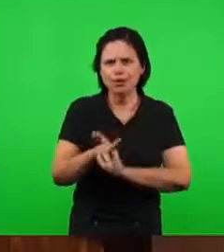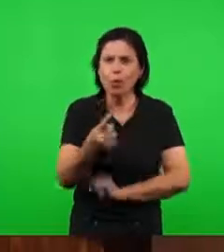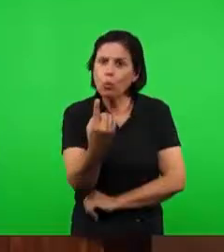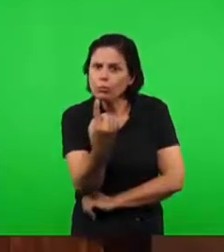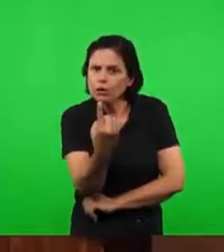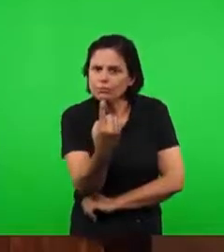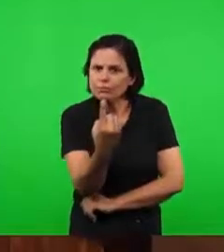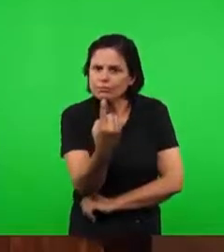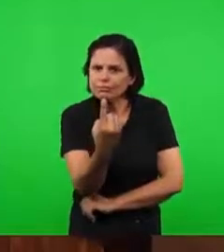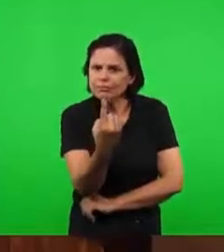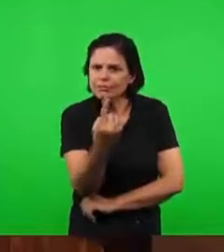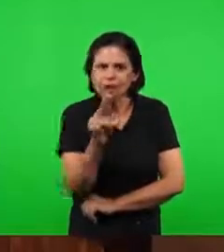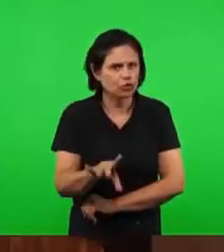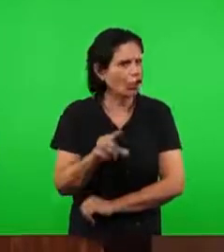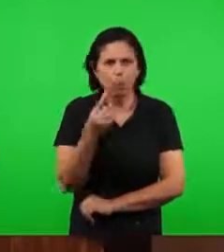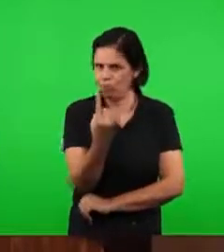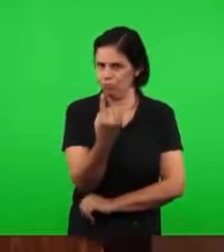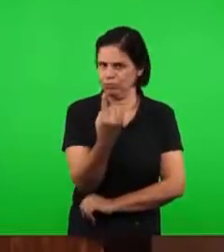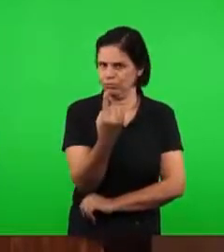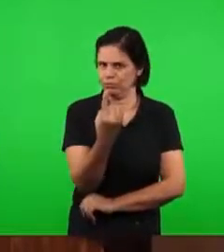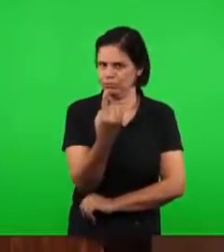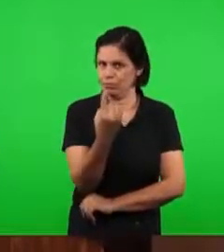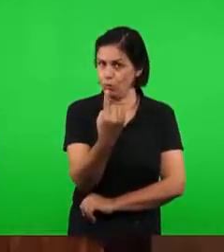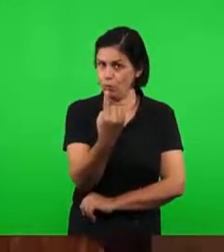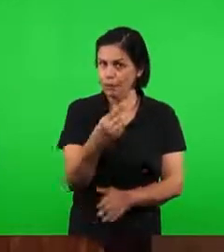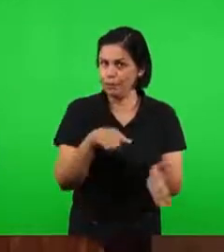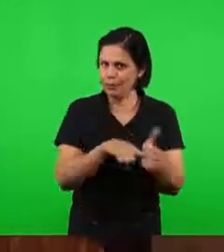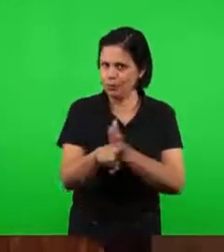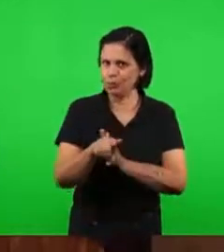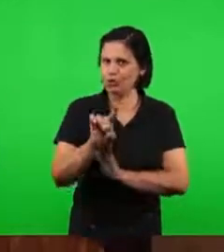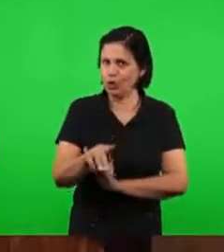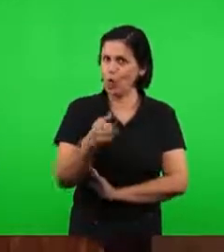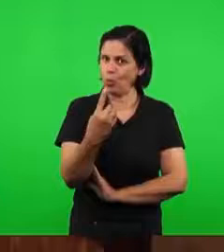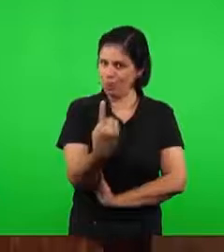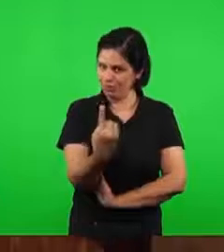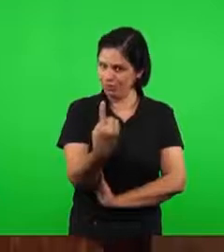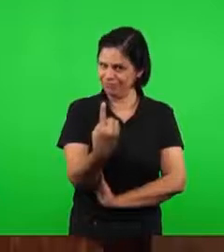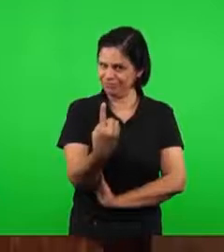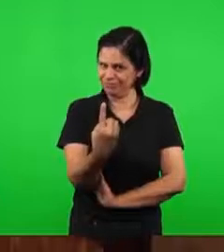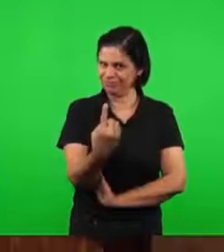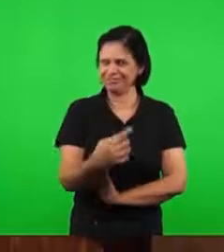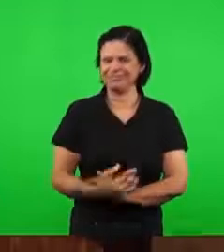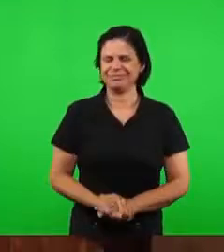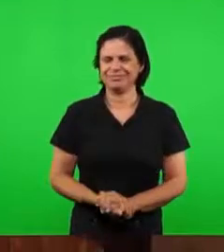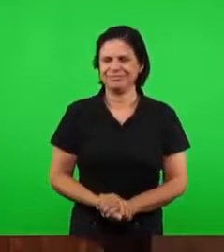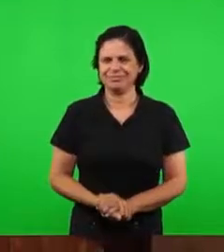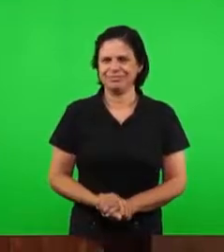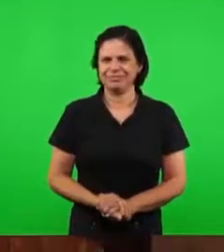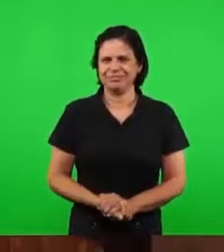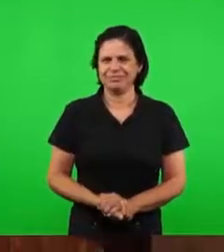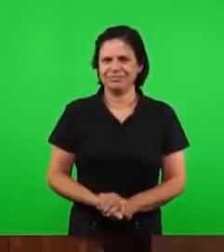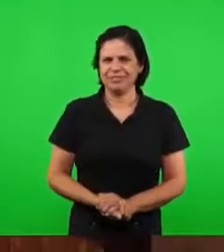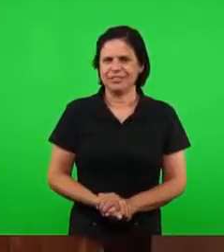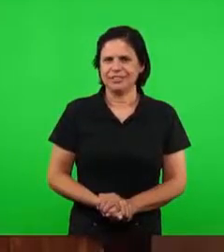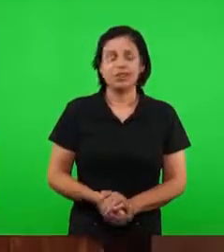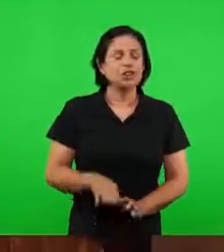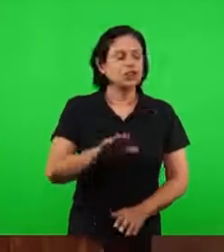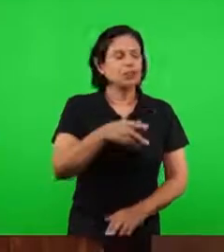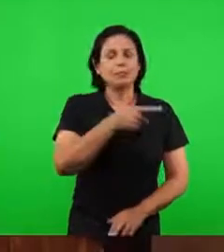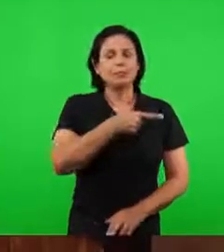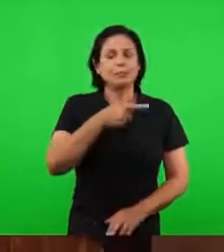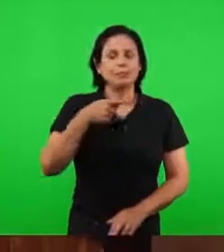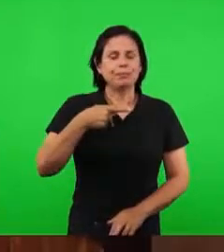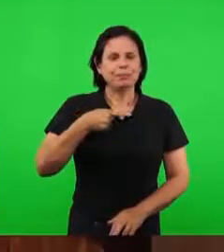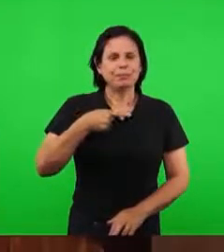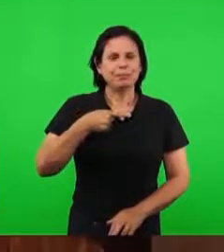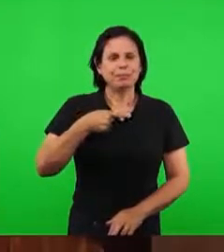pergunta só. Vamos transmitir uma pergunta e eu vou passar agora ao pastor Gilson para